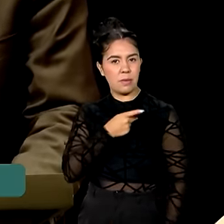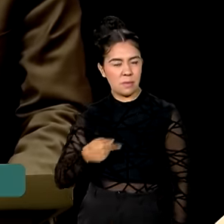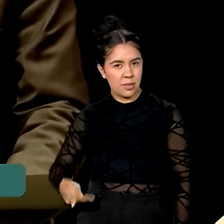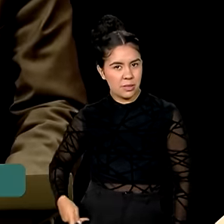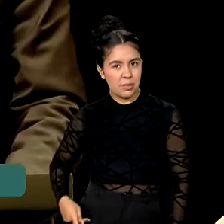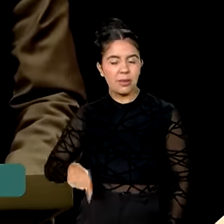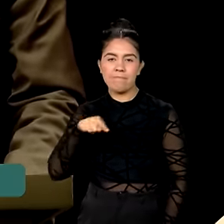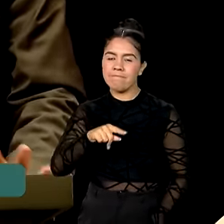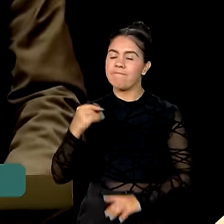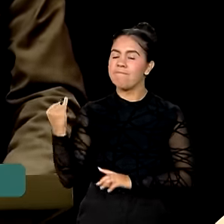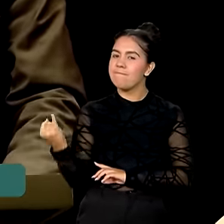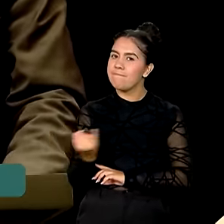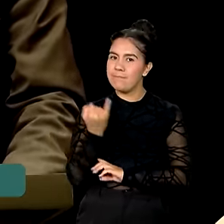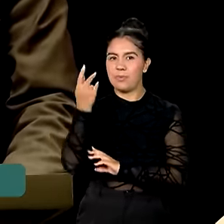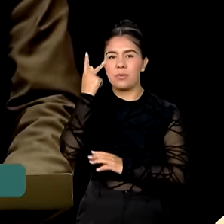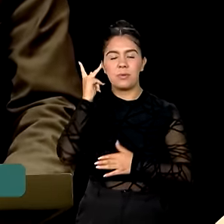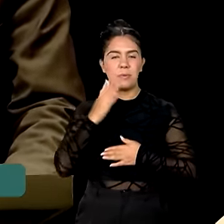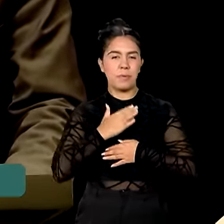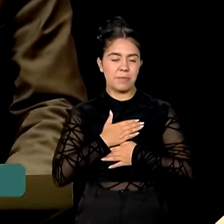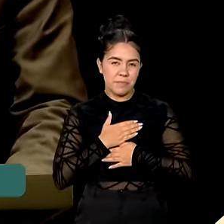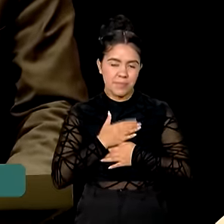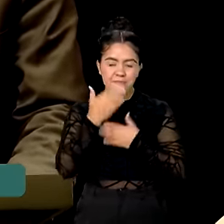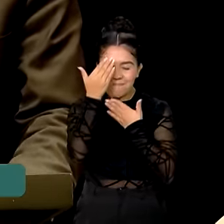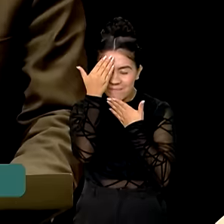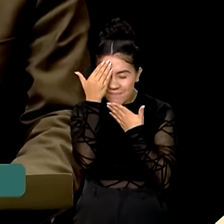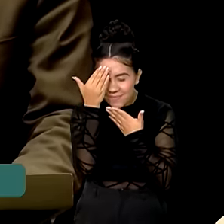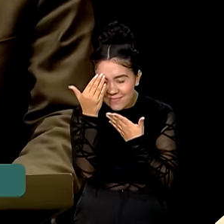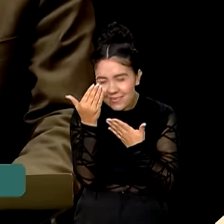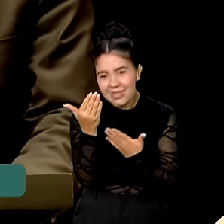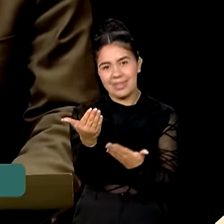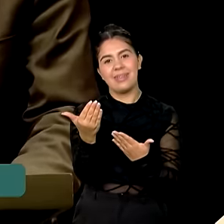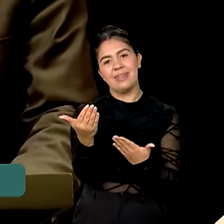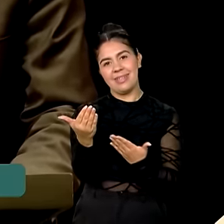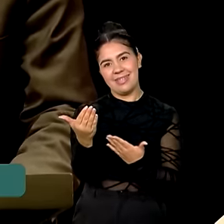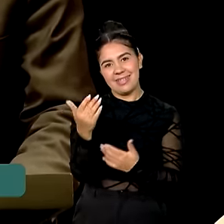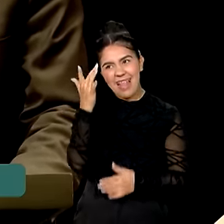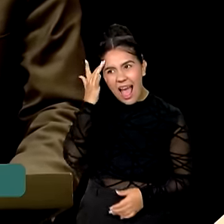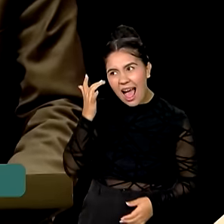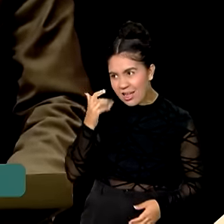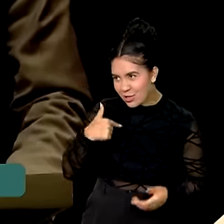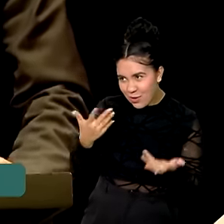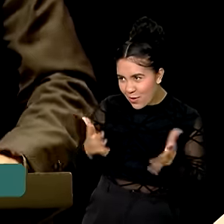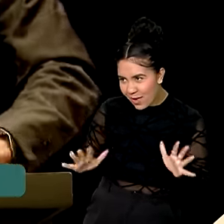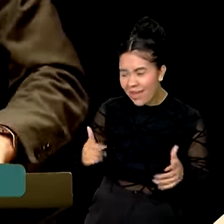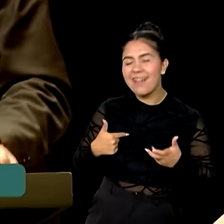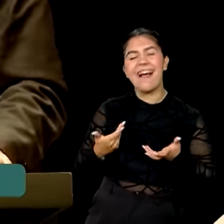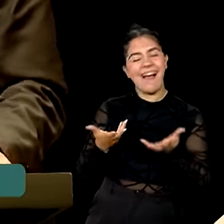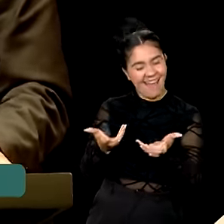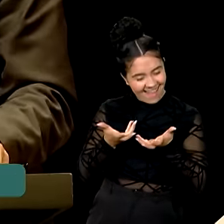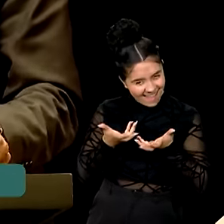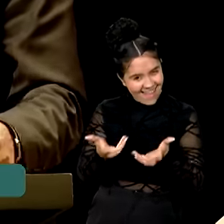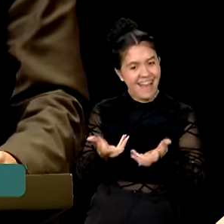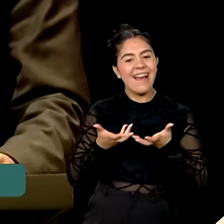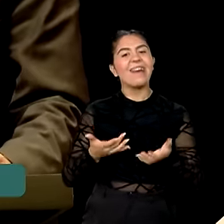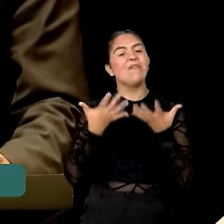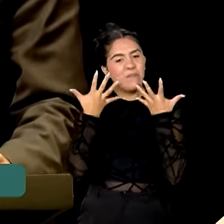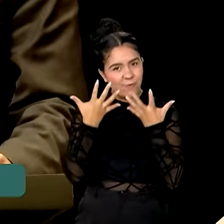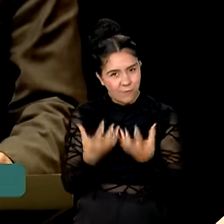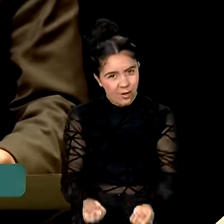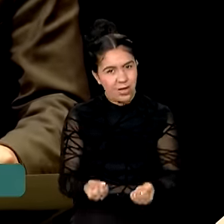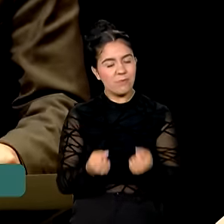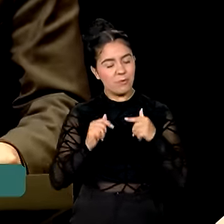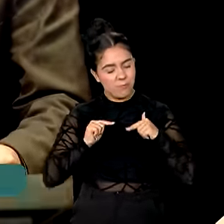muito importante para mim. Obrigada, do fundo do coração. Você acha que eu não quero? Quero, quero. Vamos levar as